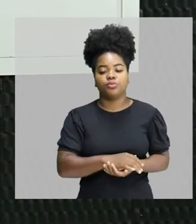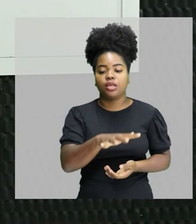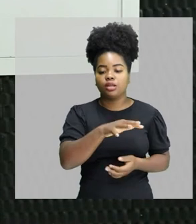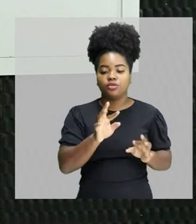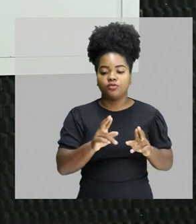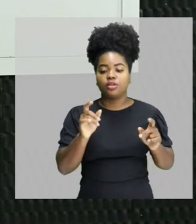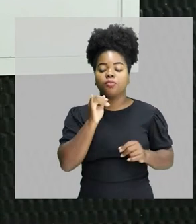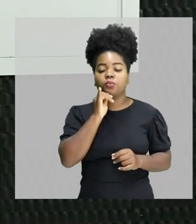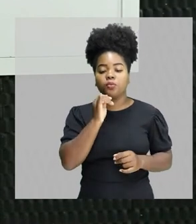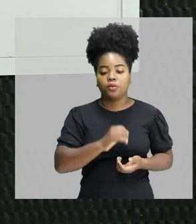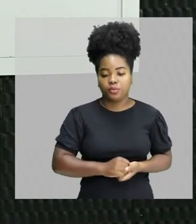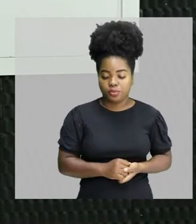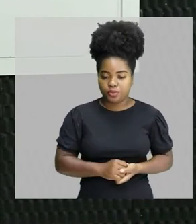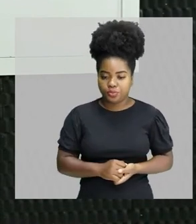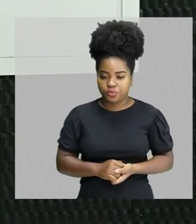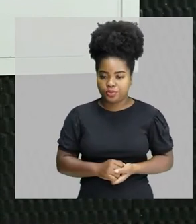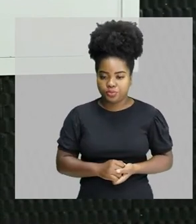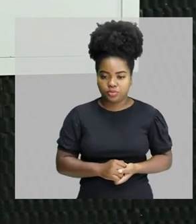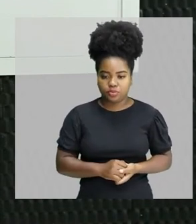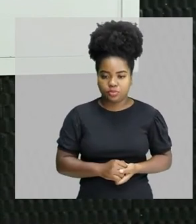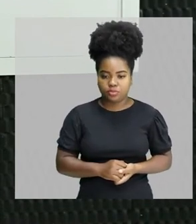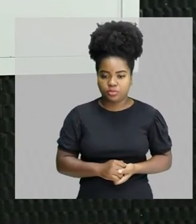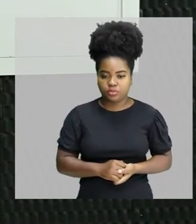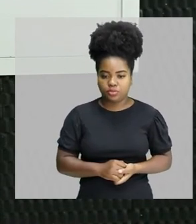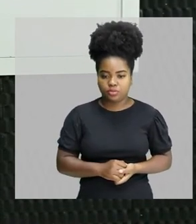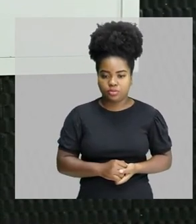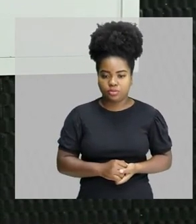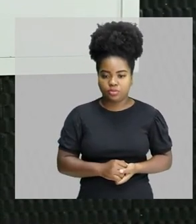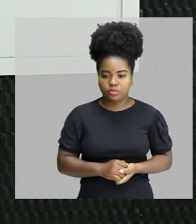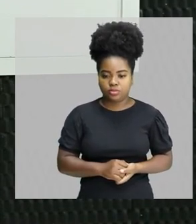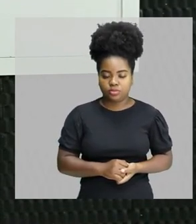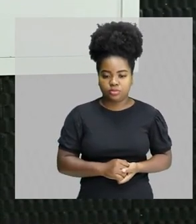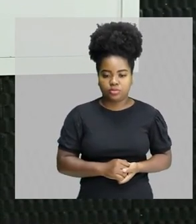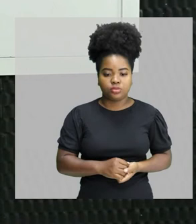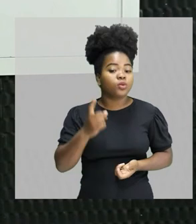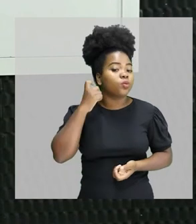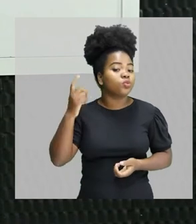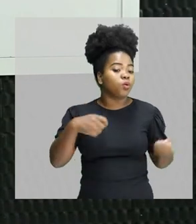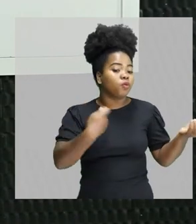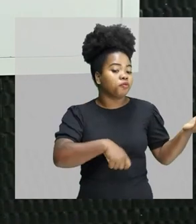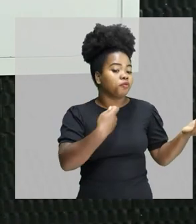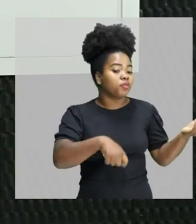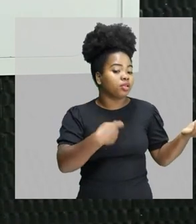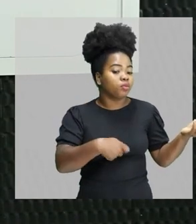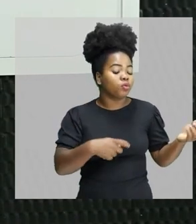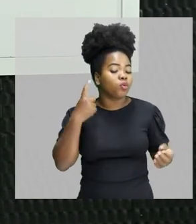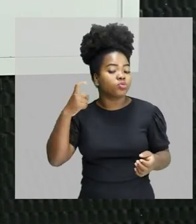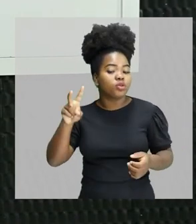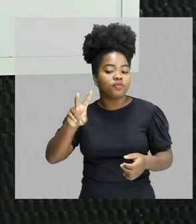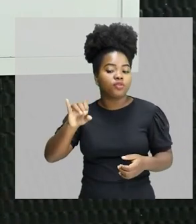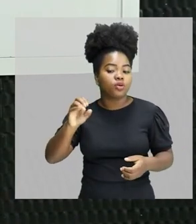exemplo, preste atenção, o exemplo clássico que tem todo o livro de física. O som do violão com o som do violino.